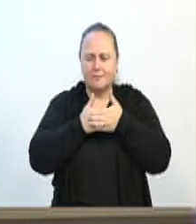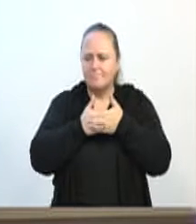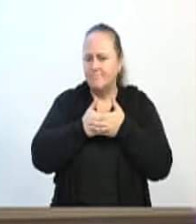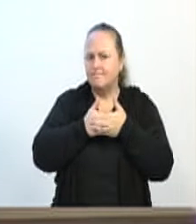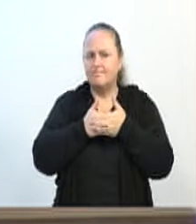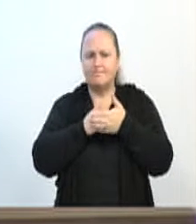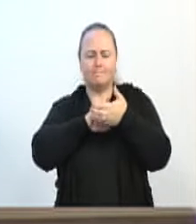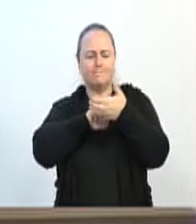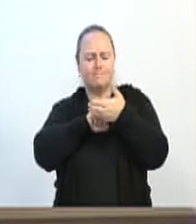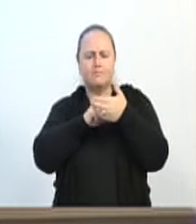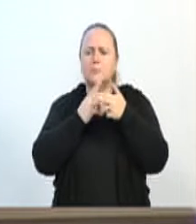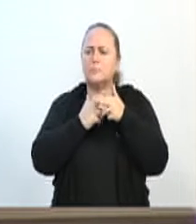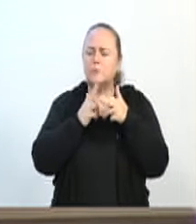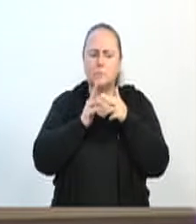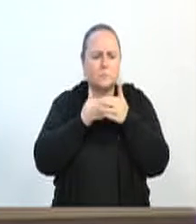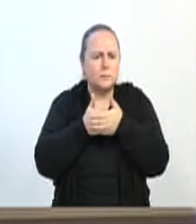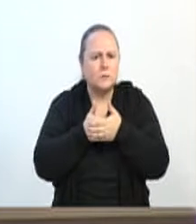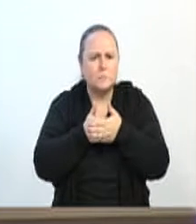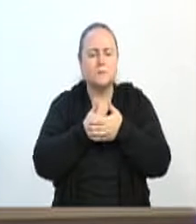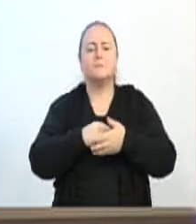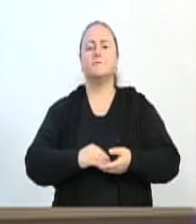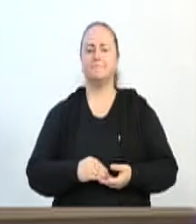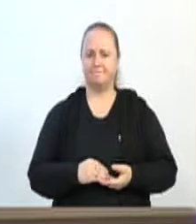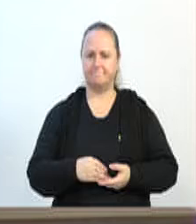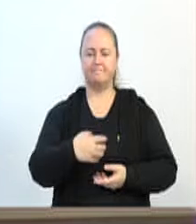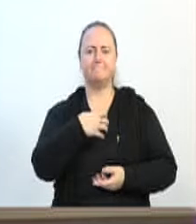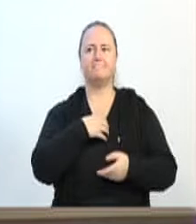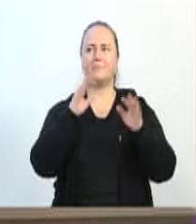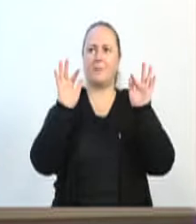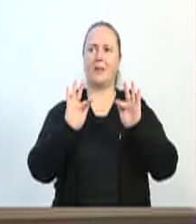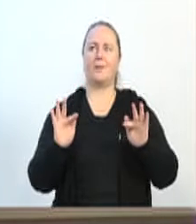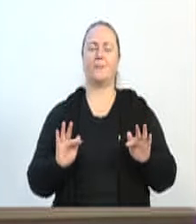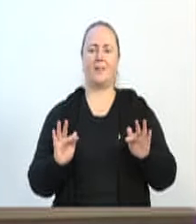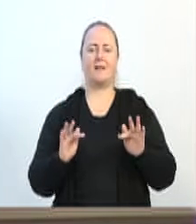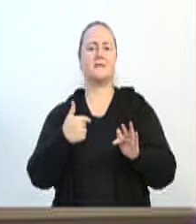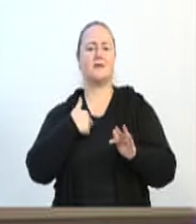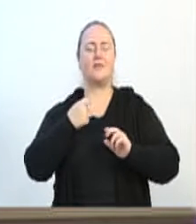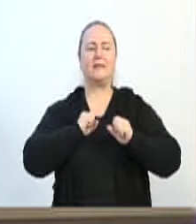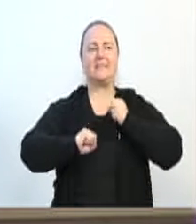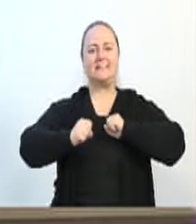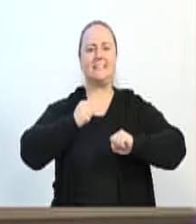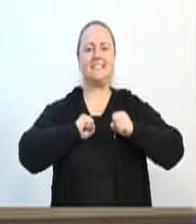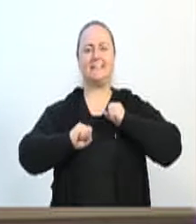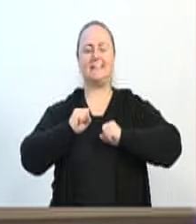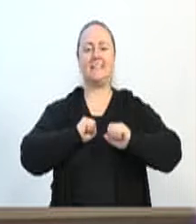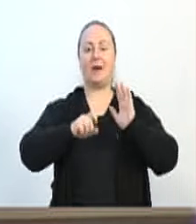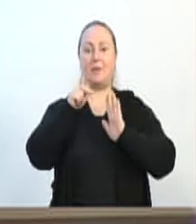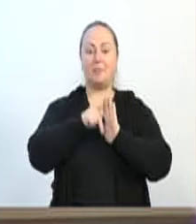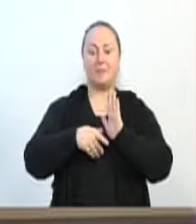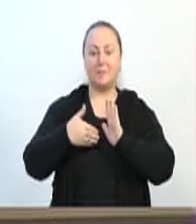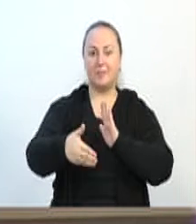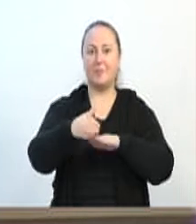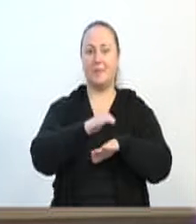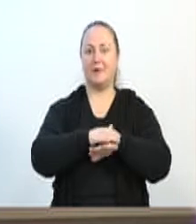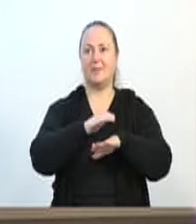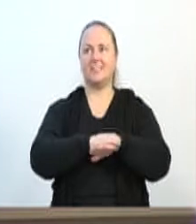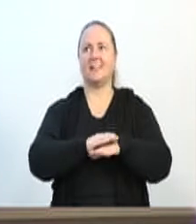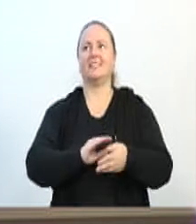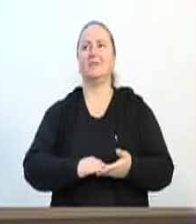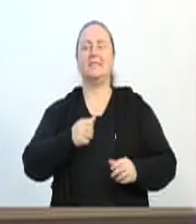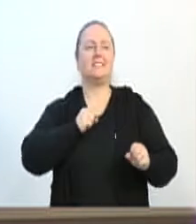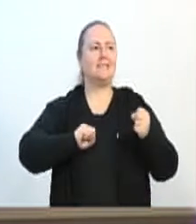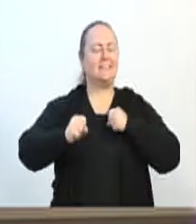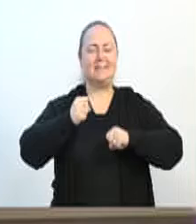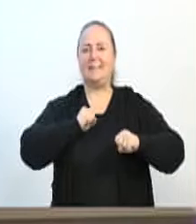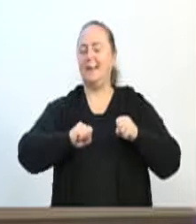essa é a palavra ideal. Então, eu fico muito feliz, estou ansiosa já para que o projeto comece a ser executado, estou ansiosa mesmo,